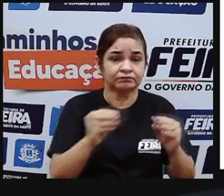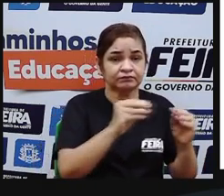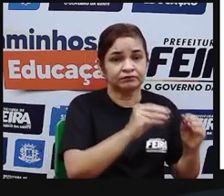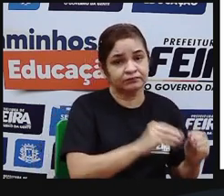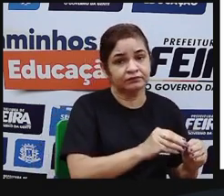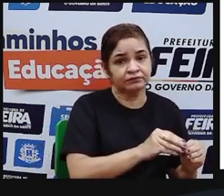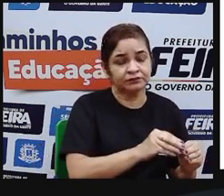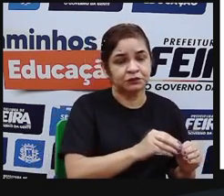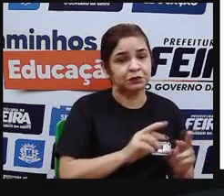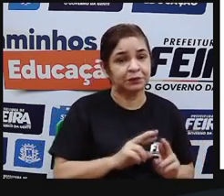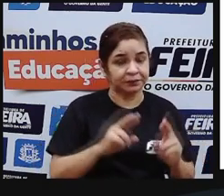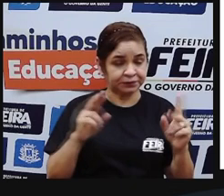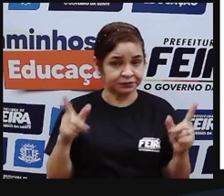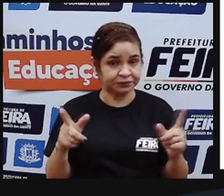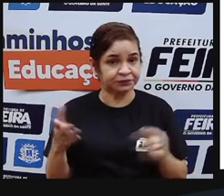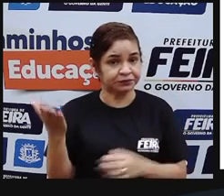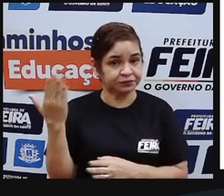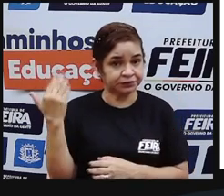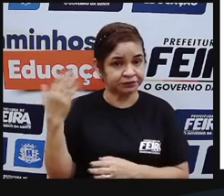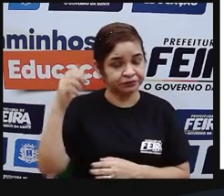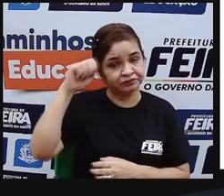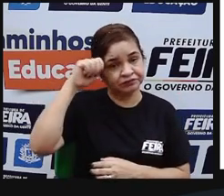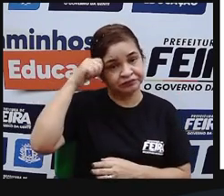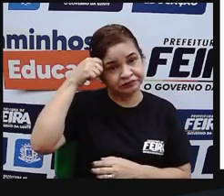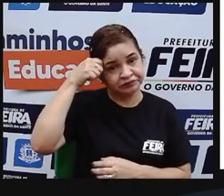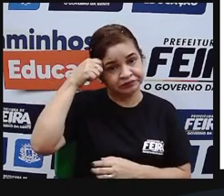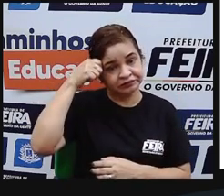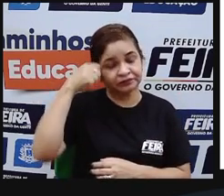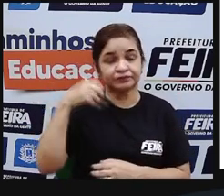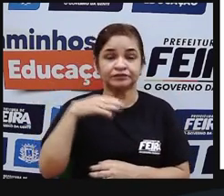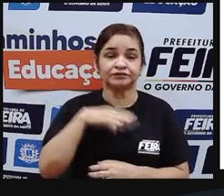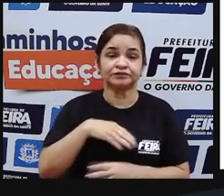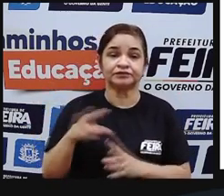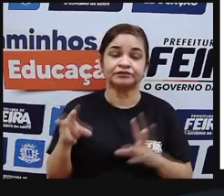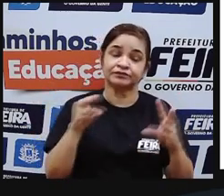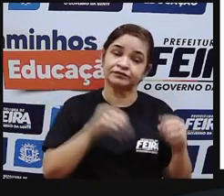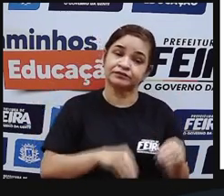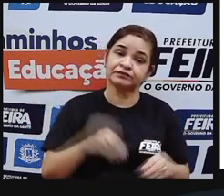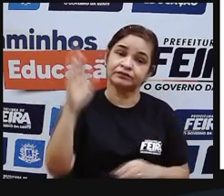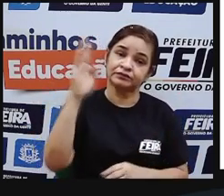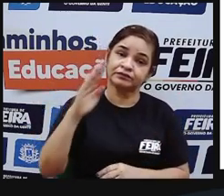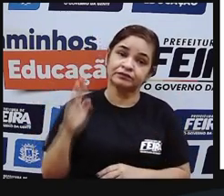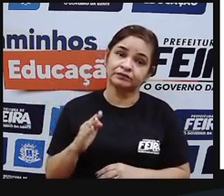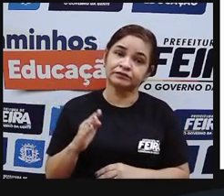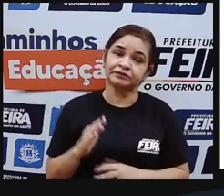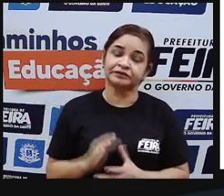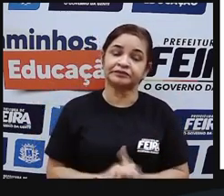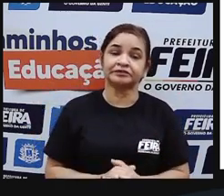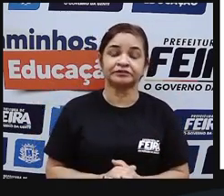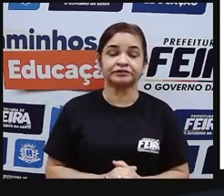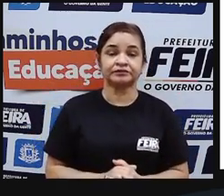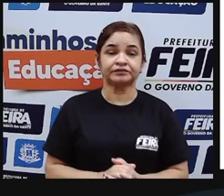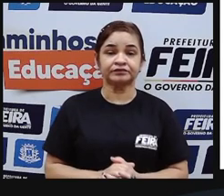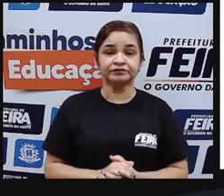diferente da escravidão africana que os europeus trouxeram para o continente americano